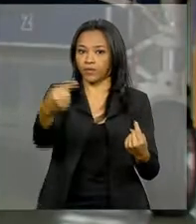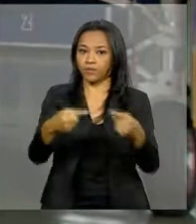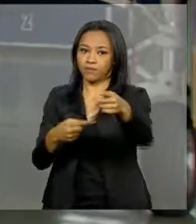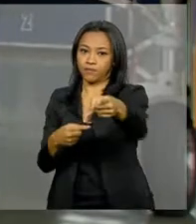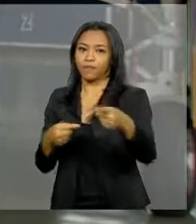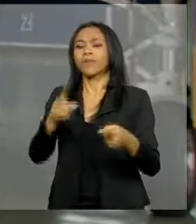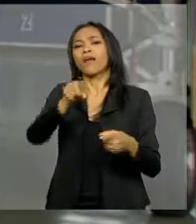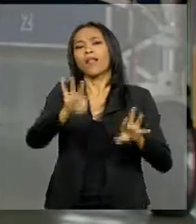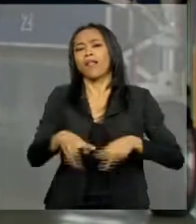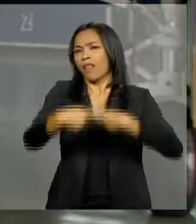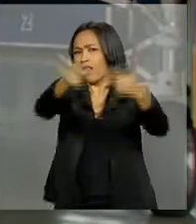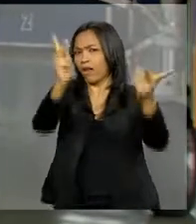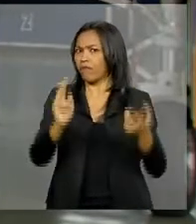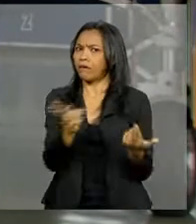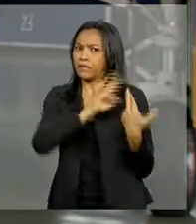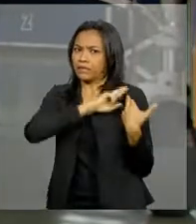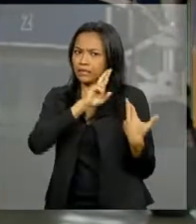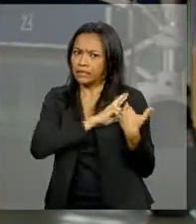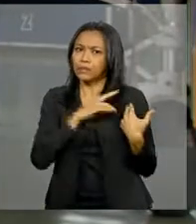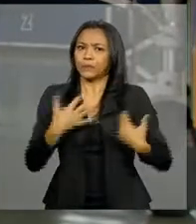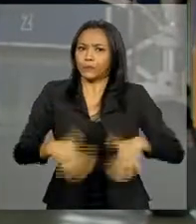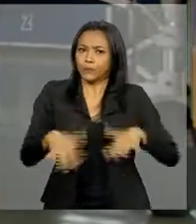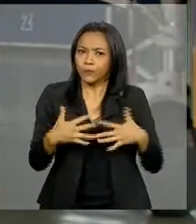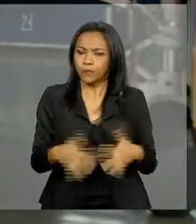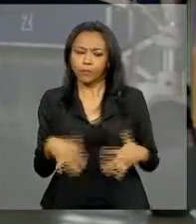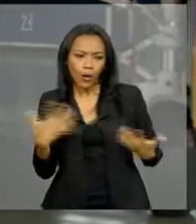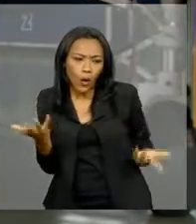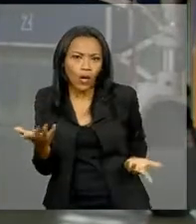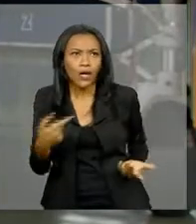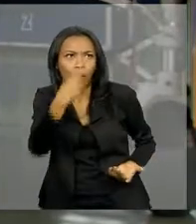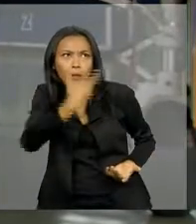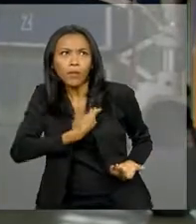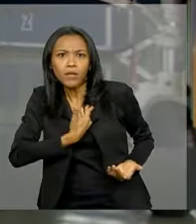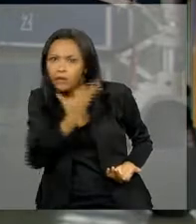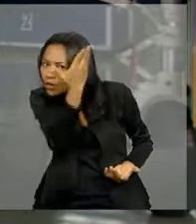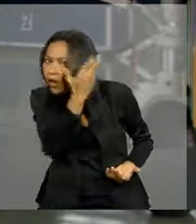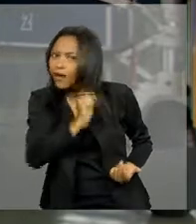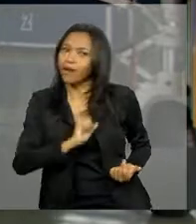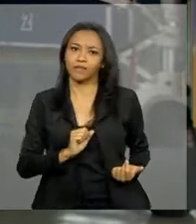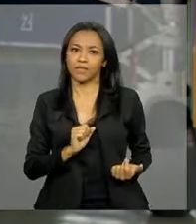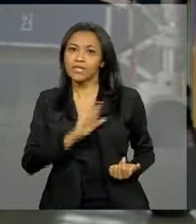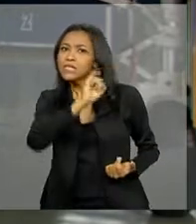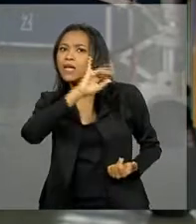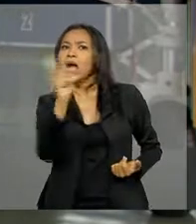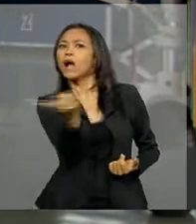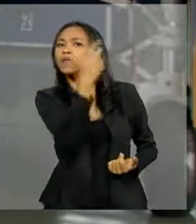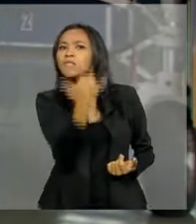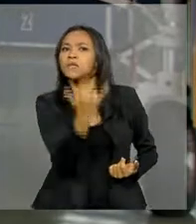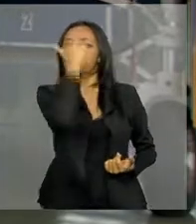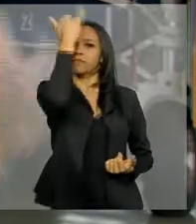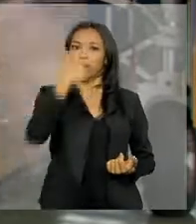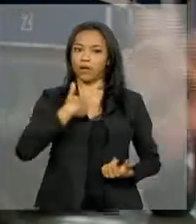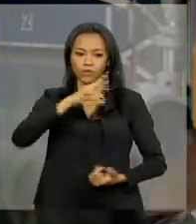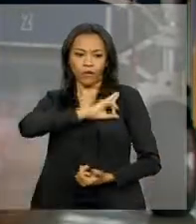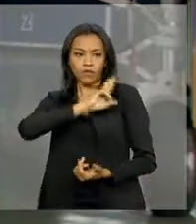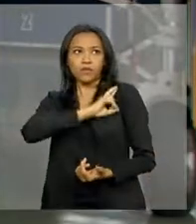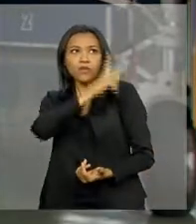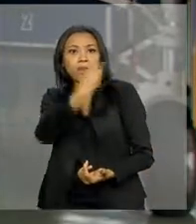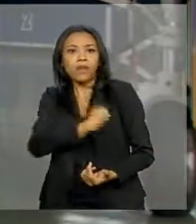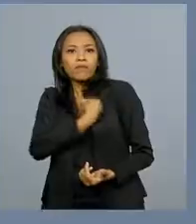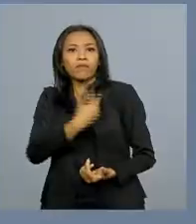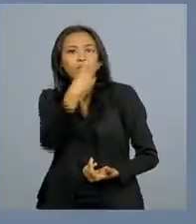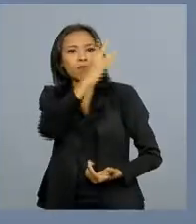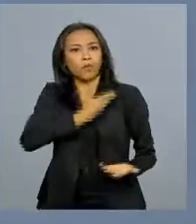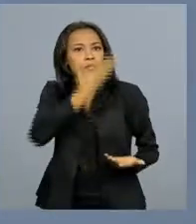que leva muito essa responsabilidade para o lado, assim, pô, é o meu companheiro que está ali. Se acontecer alguma coisa, eu vou ser responsável pela vida do meu